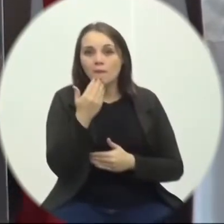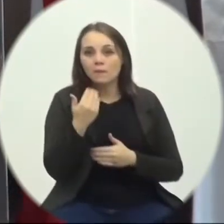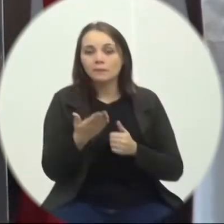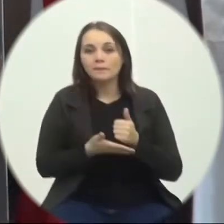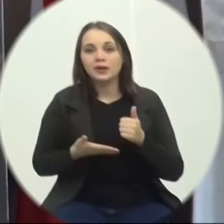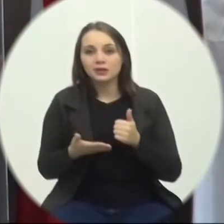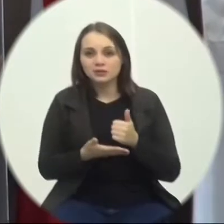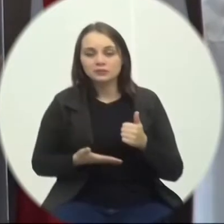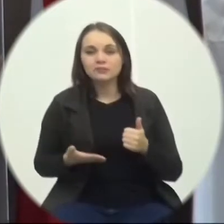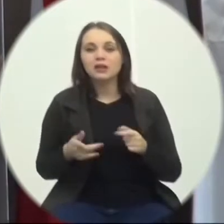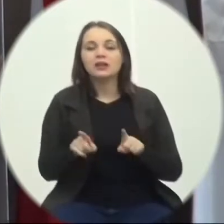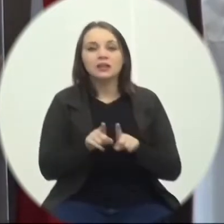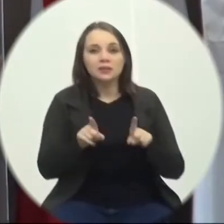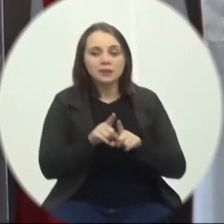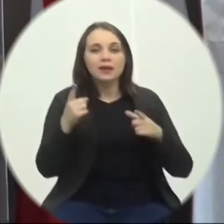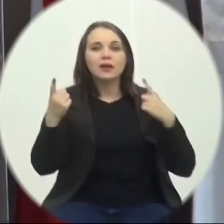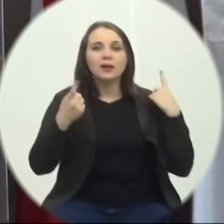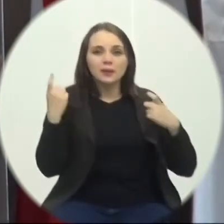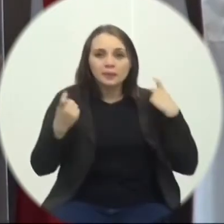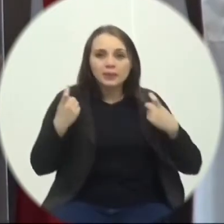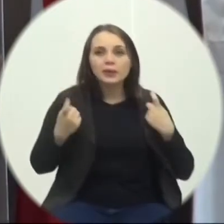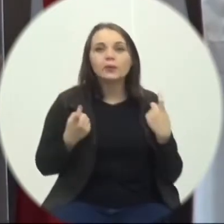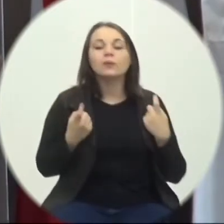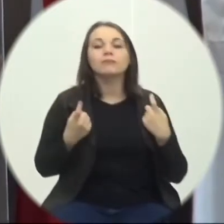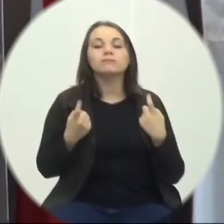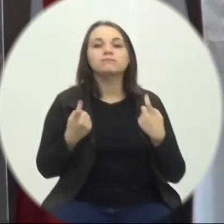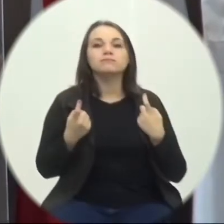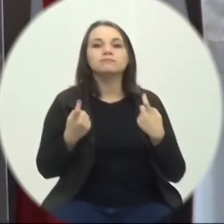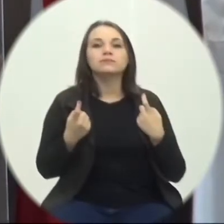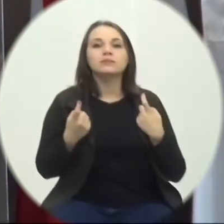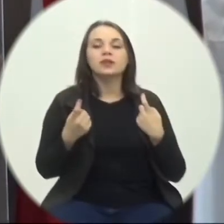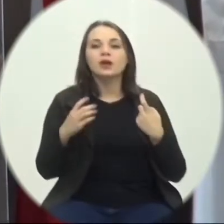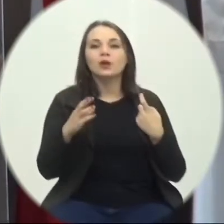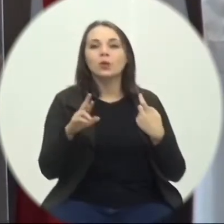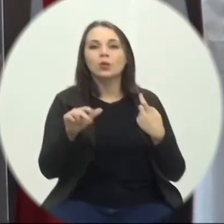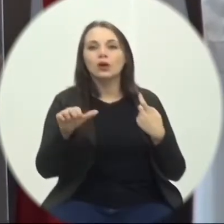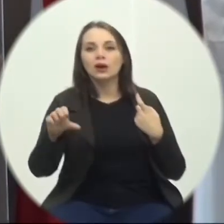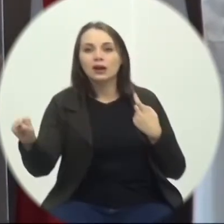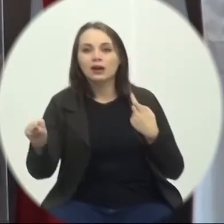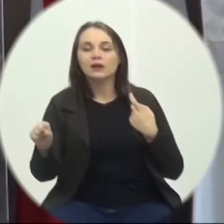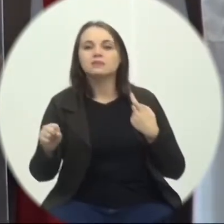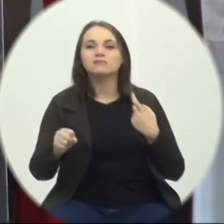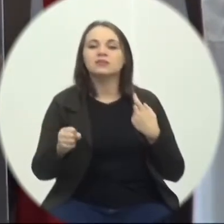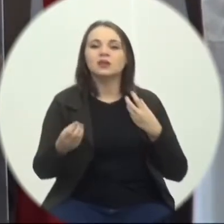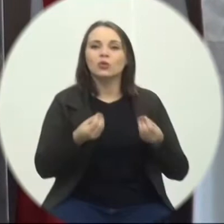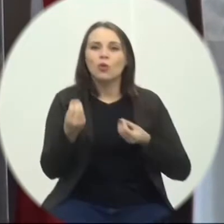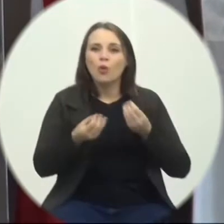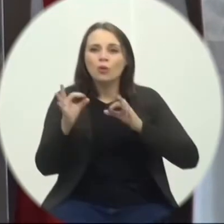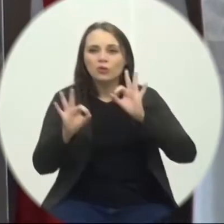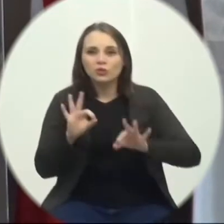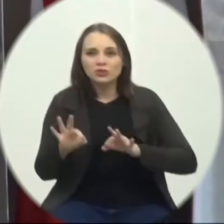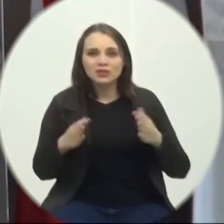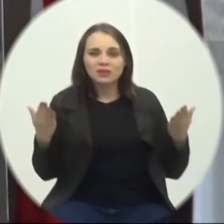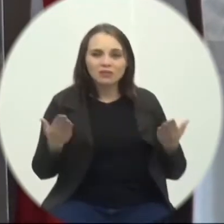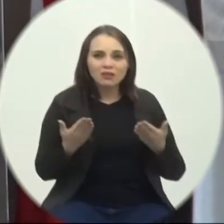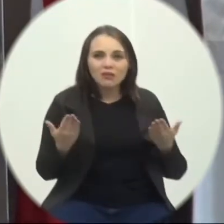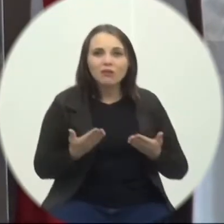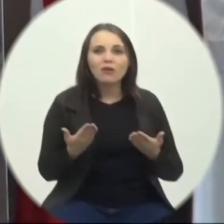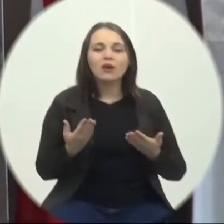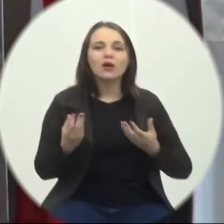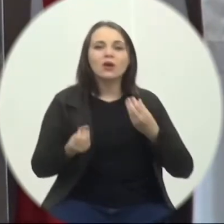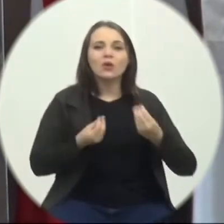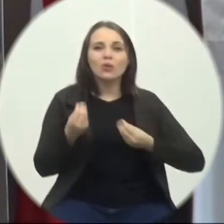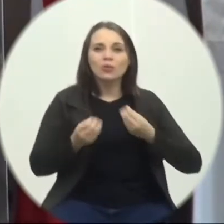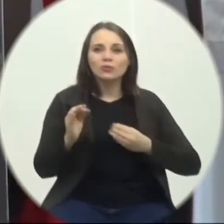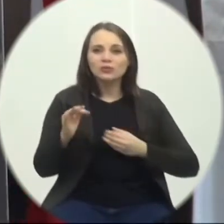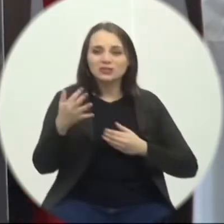Também ele Preocupado Com os CRAS Com a distribuição Dos CRAS Com a distribuição De cestas